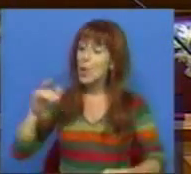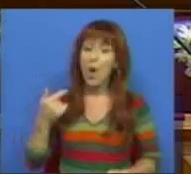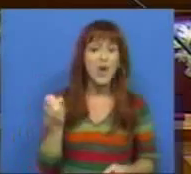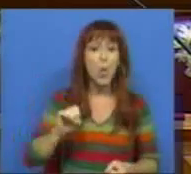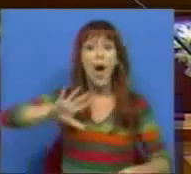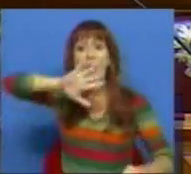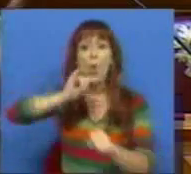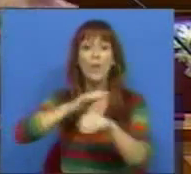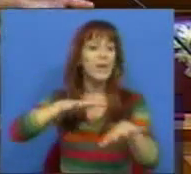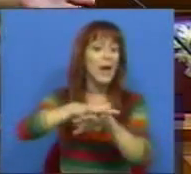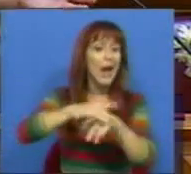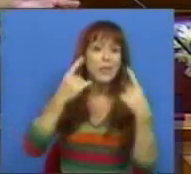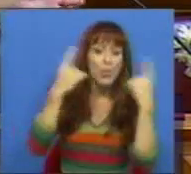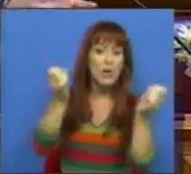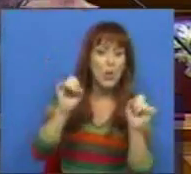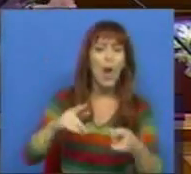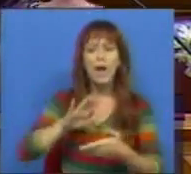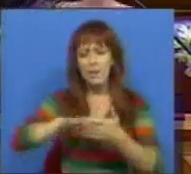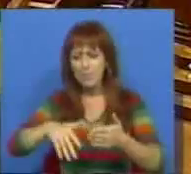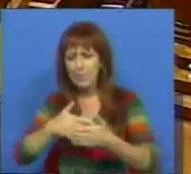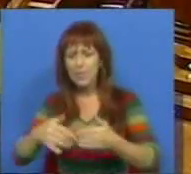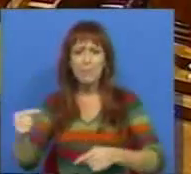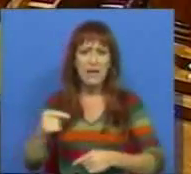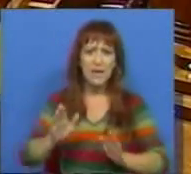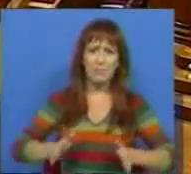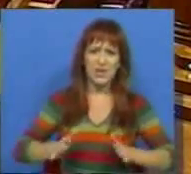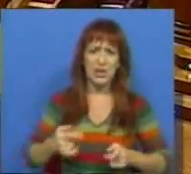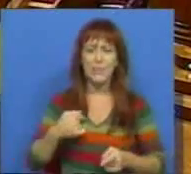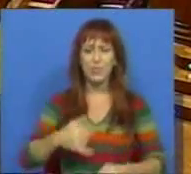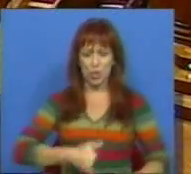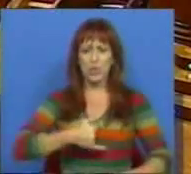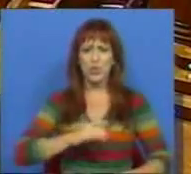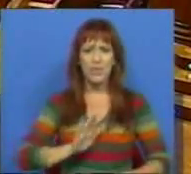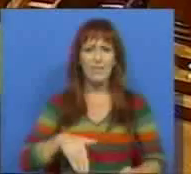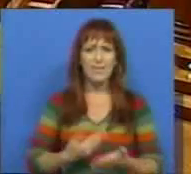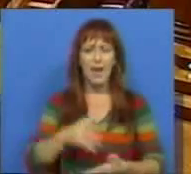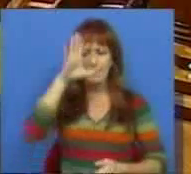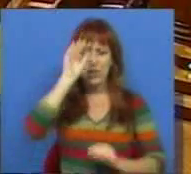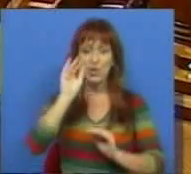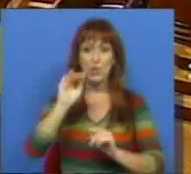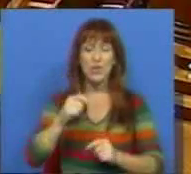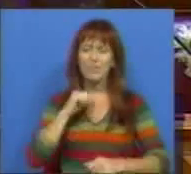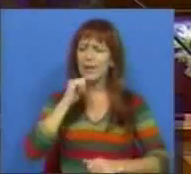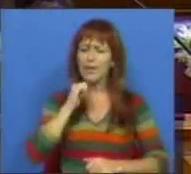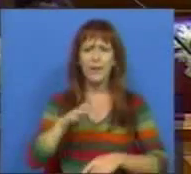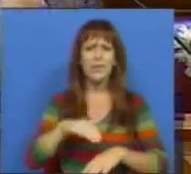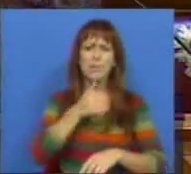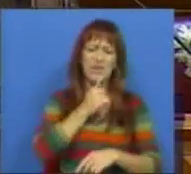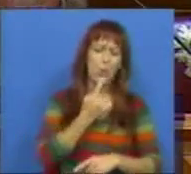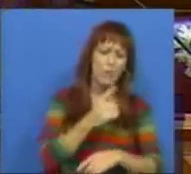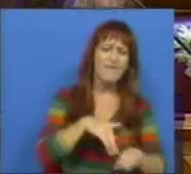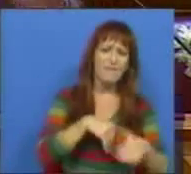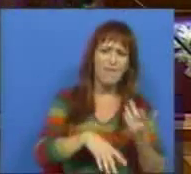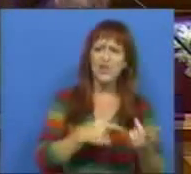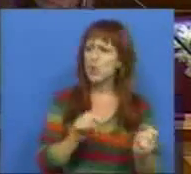não existe rede pública tem que haver uma planificação mínima o que nos assusta é que o Ministério da Educação sucessivamente vá tomando medidas